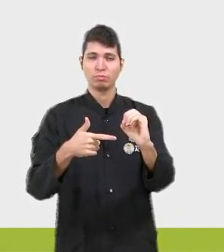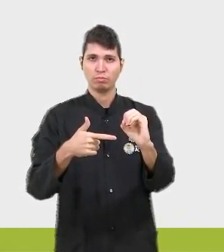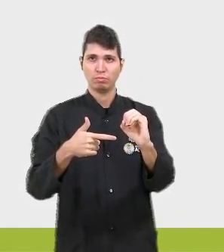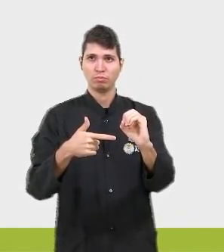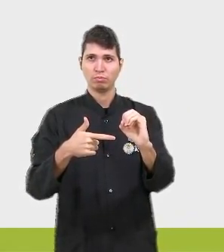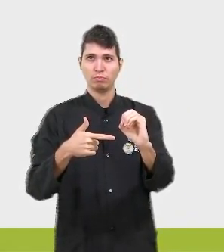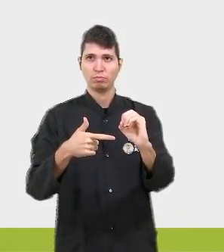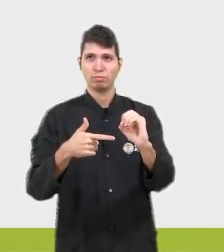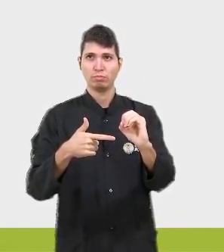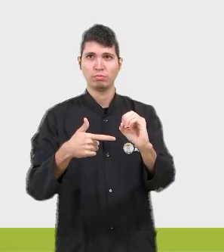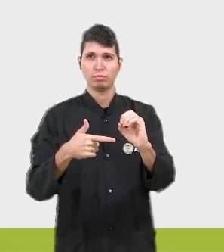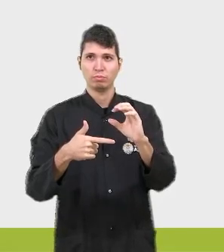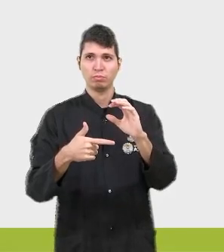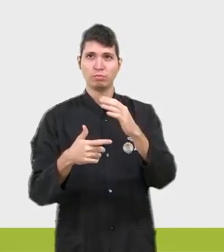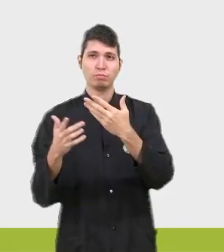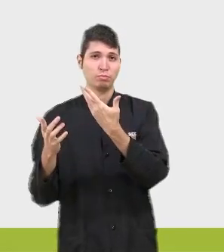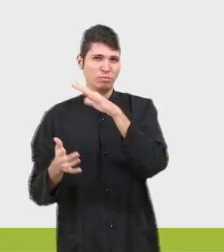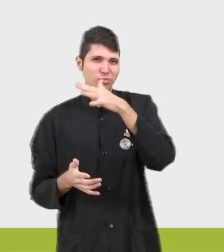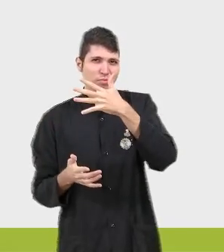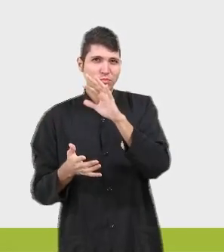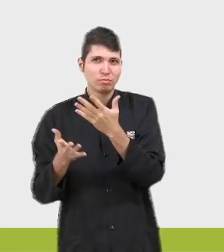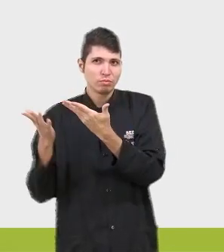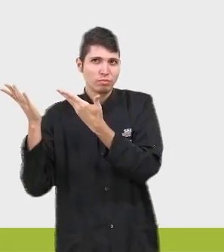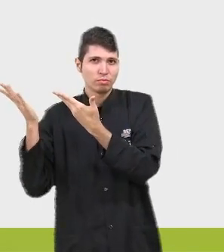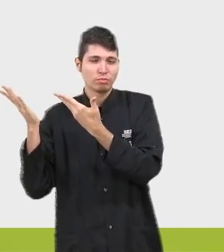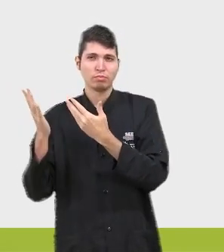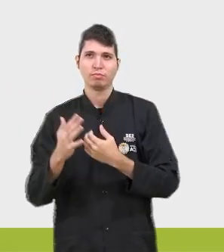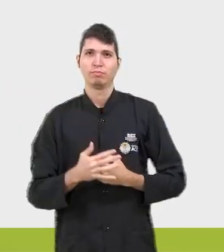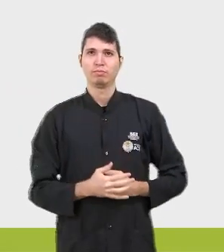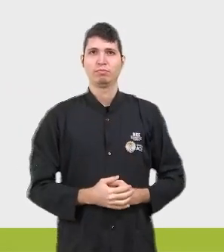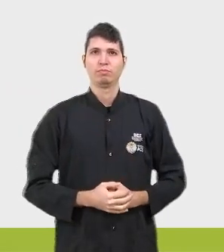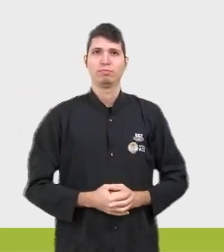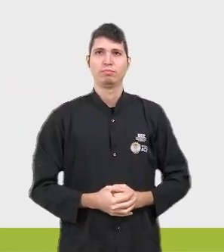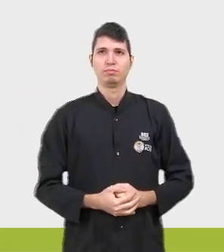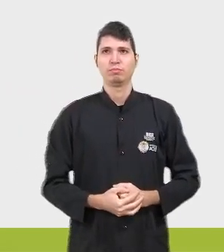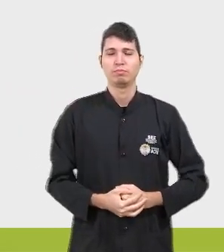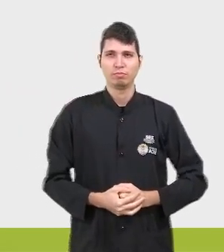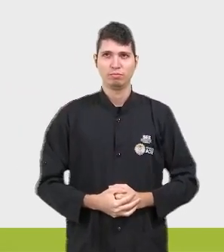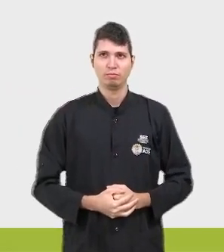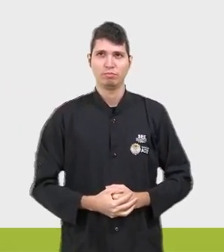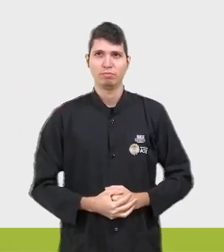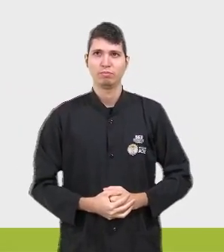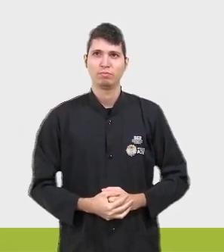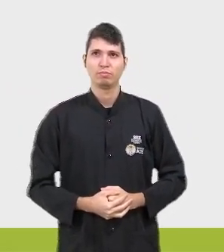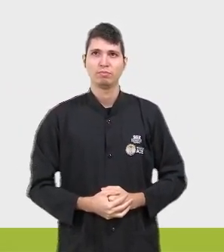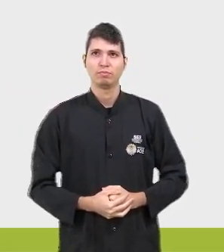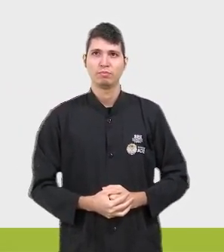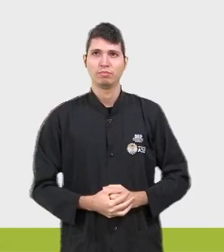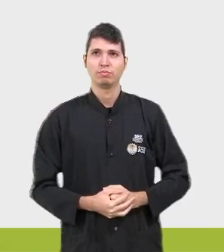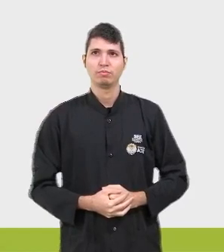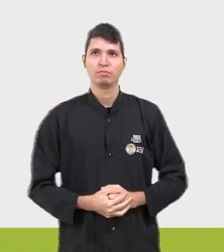mais ou menos assim, ó. Ok? É um ângulo mais ou menos assim. Quando você mexe com a ideia de